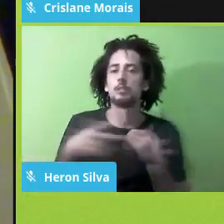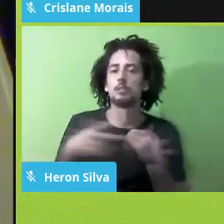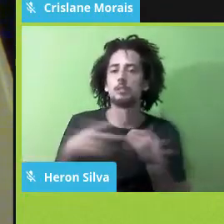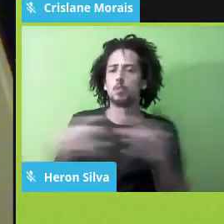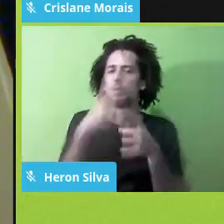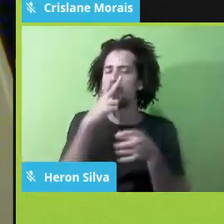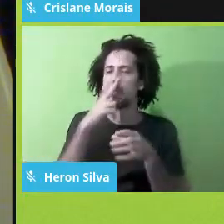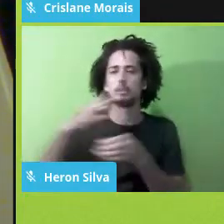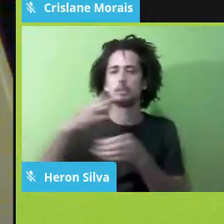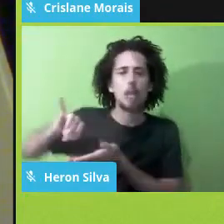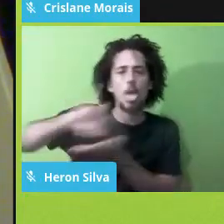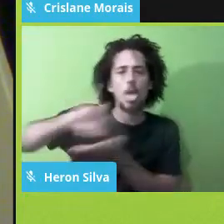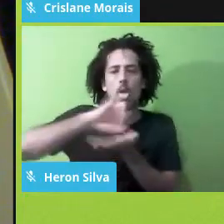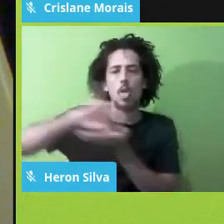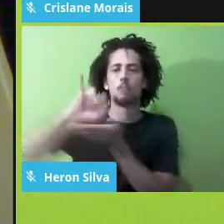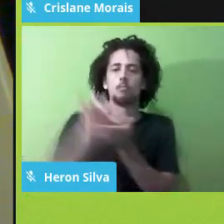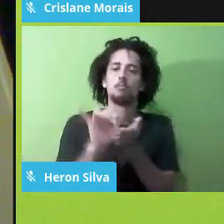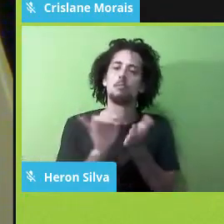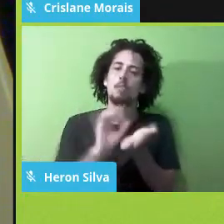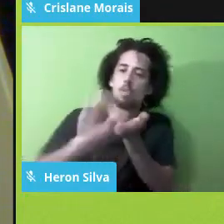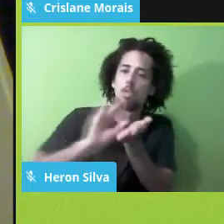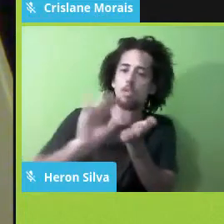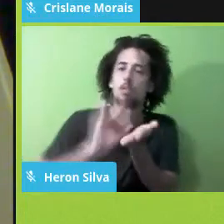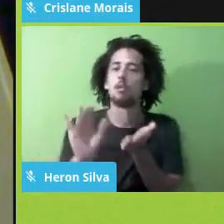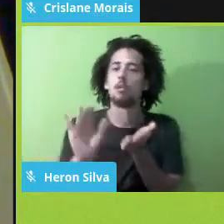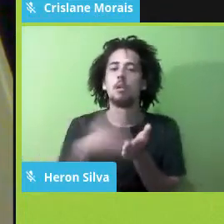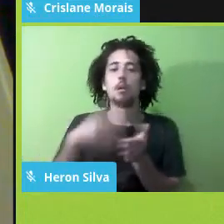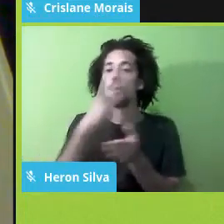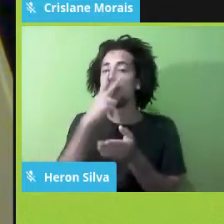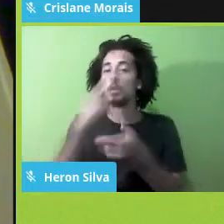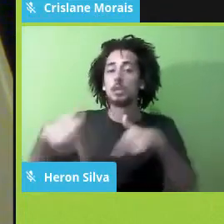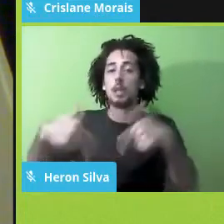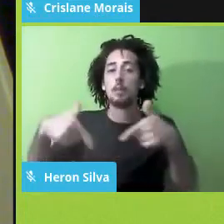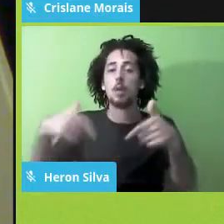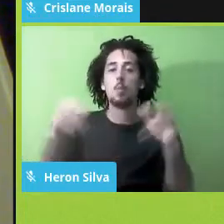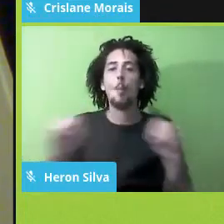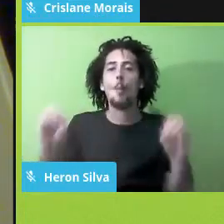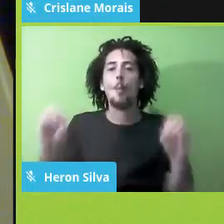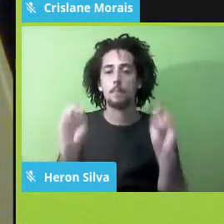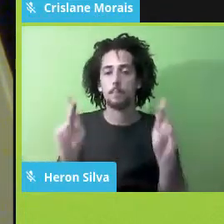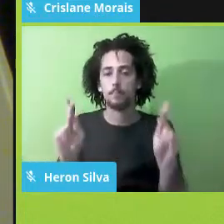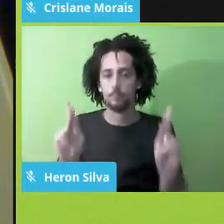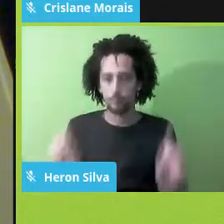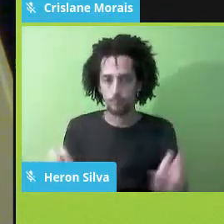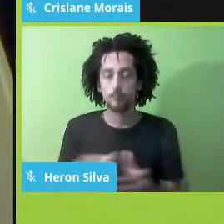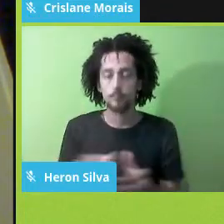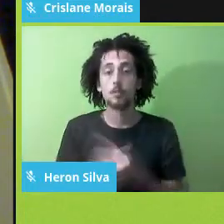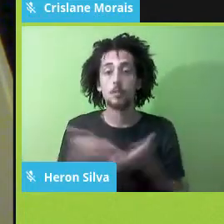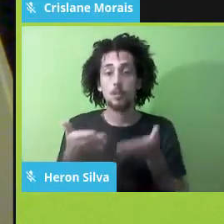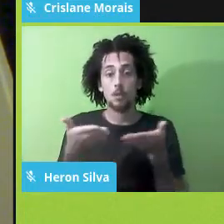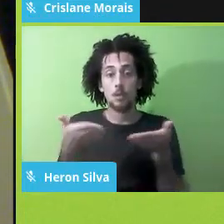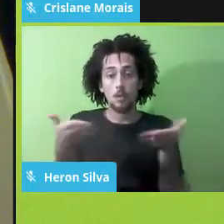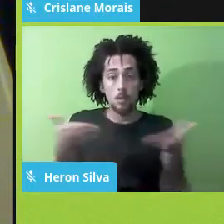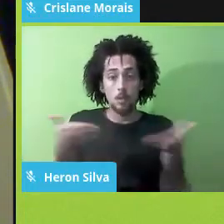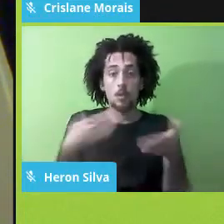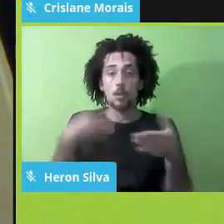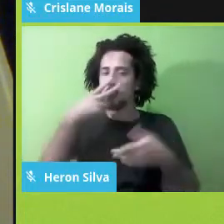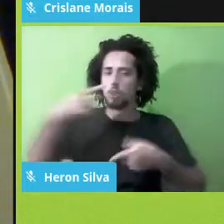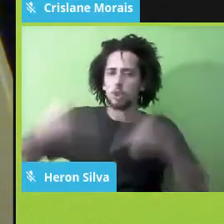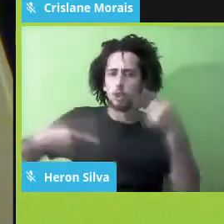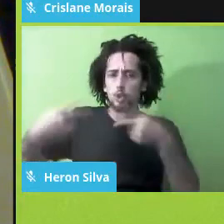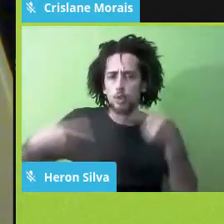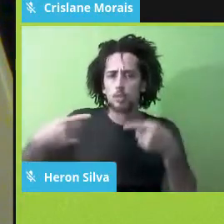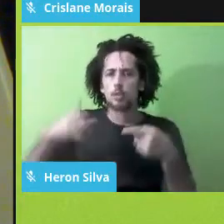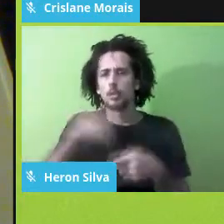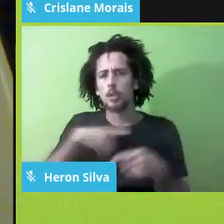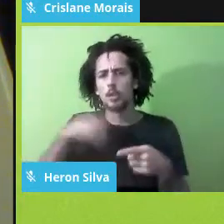trabalho era absolutamente invisível. Esse, é essa disputa da atualidade, né? Onde a visão moral é